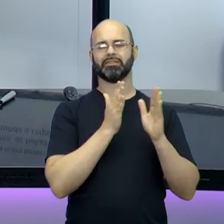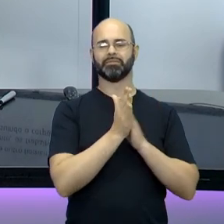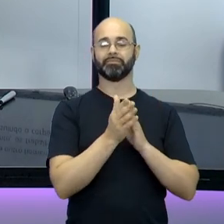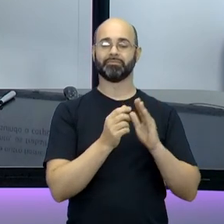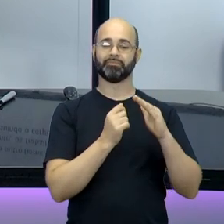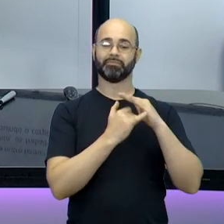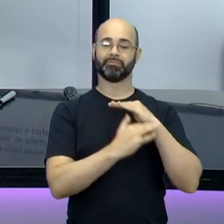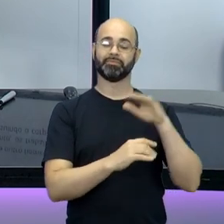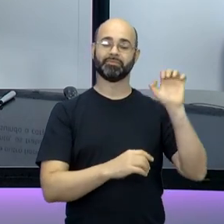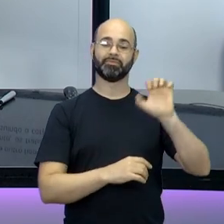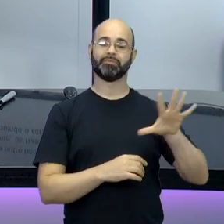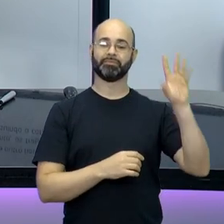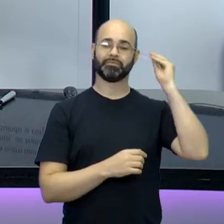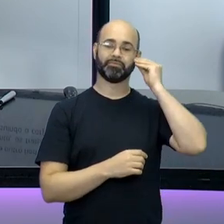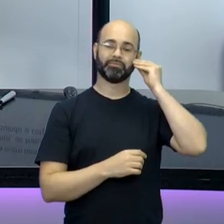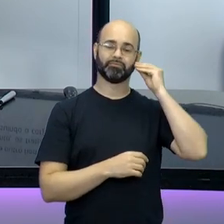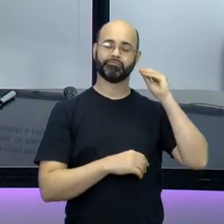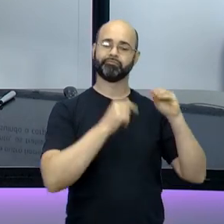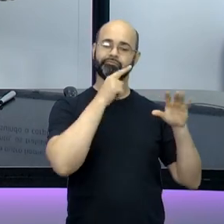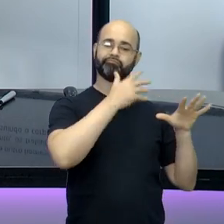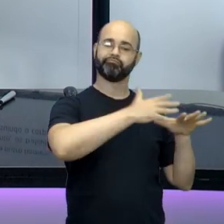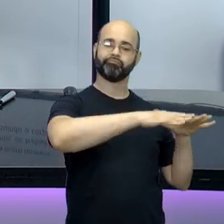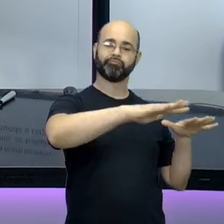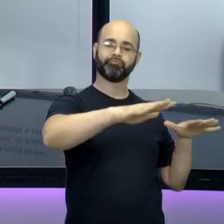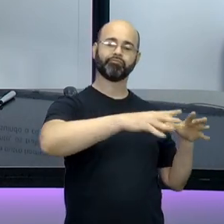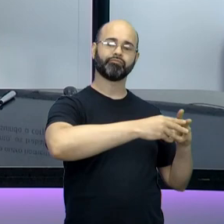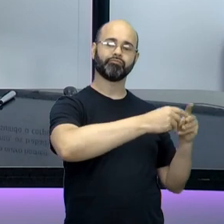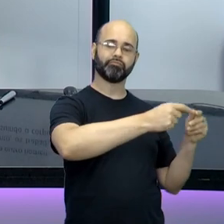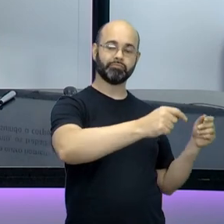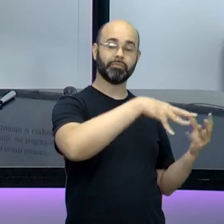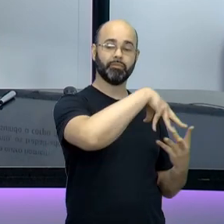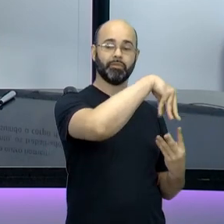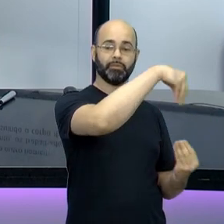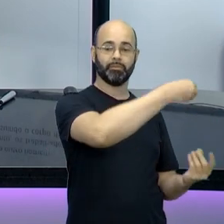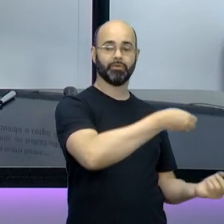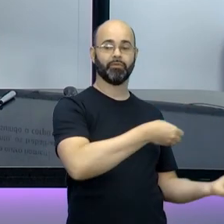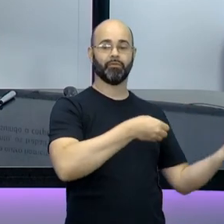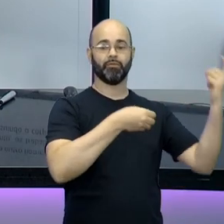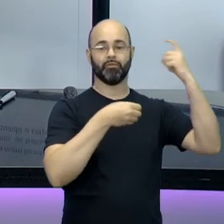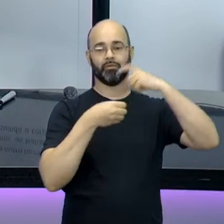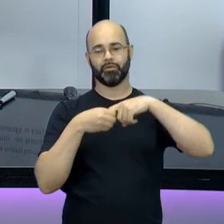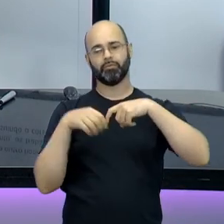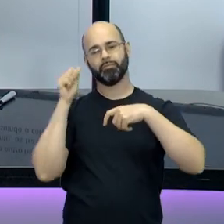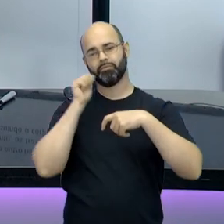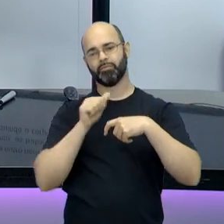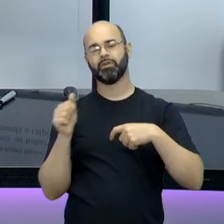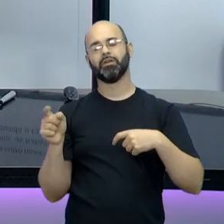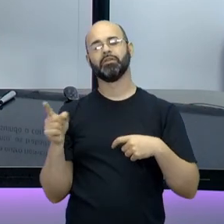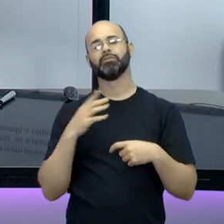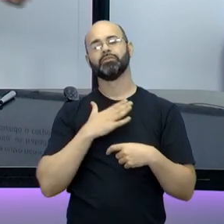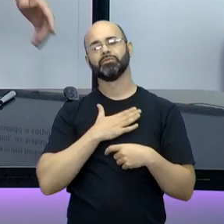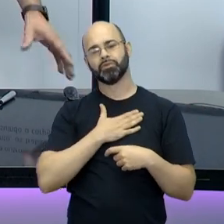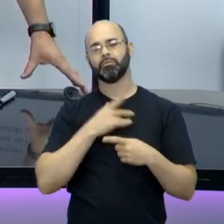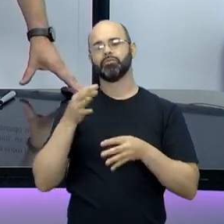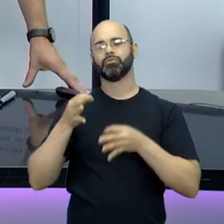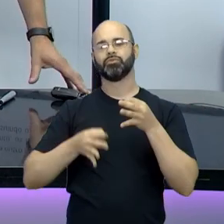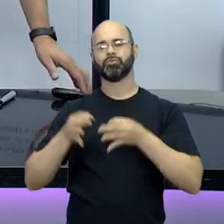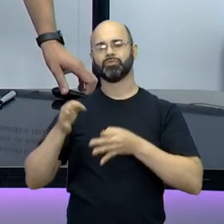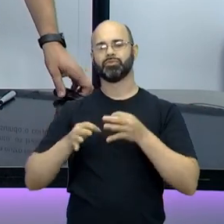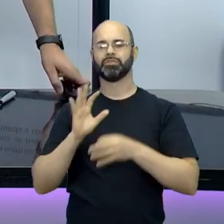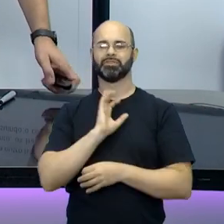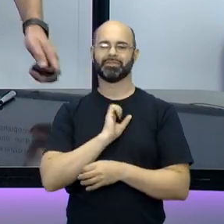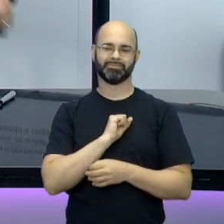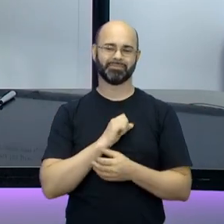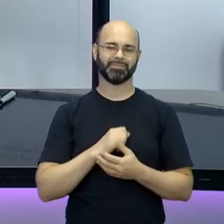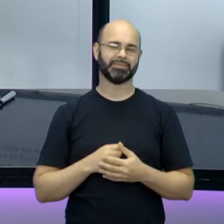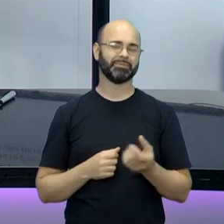migrando para a Europa e desaparecem no oceano. E os espíritos deles voltam no corpo das mulheres amadas deles para pedir justiça. Olha, que bacana.